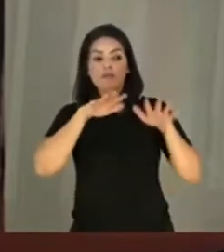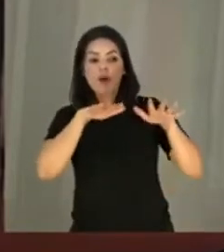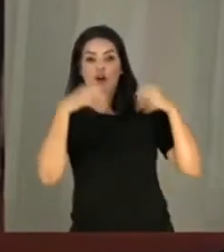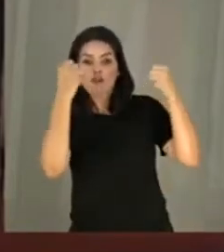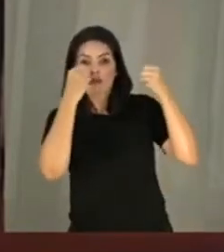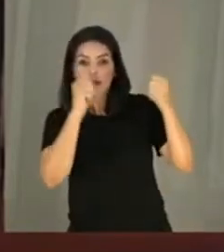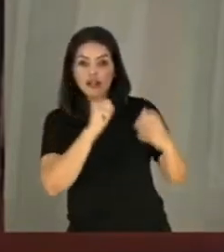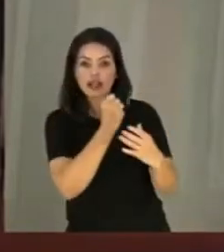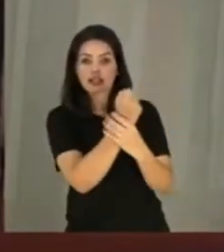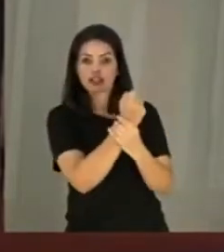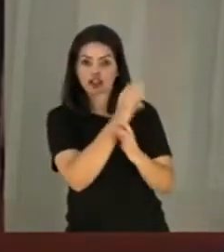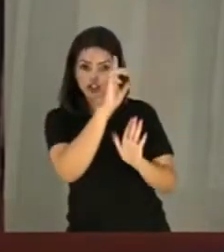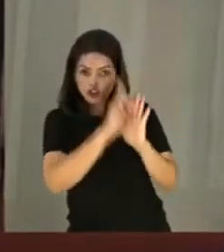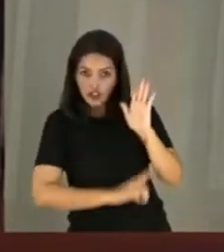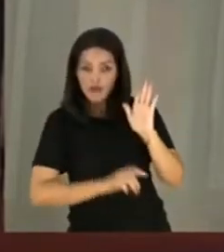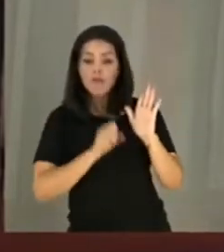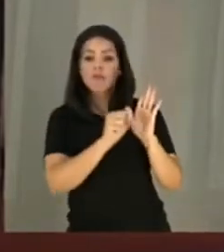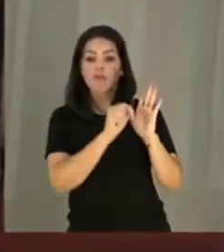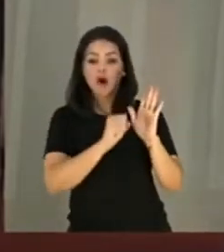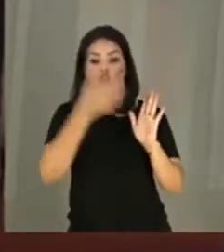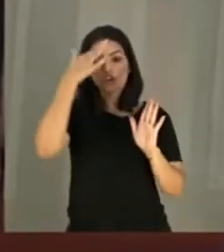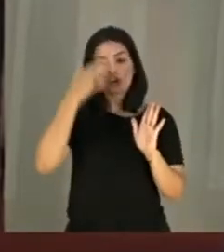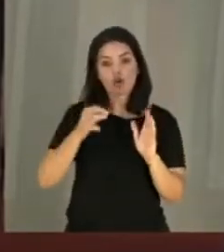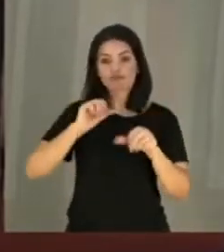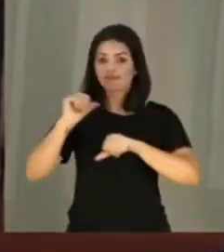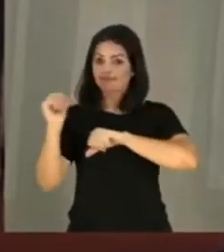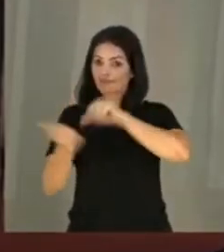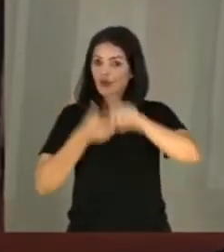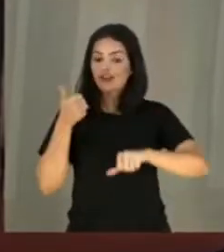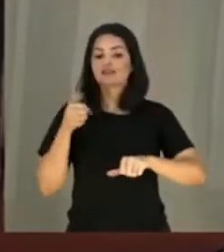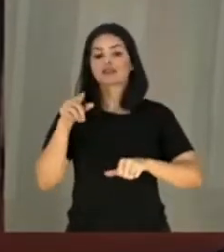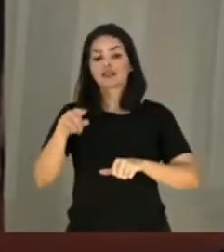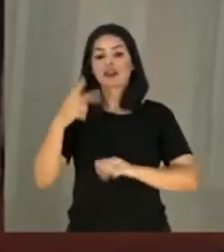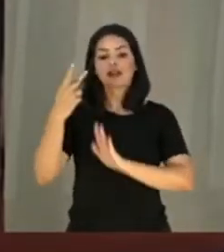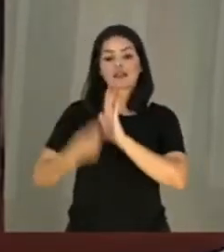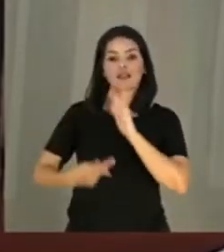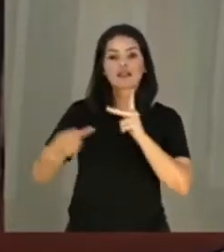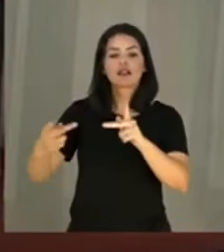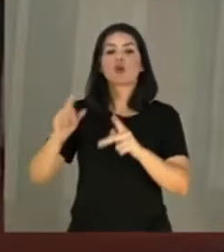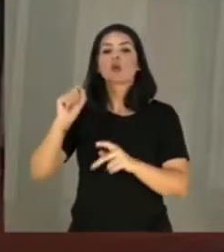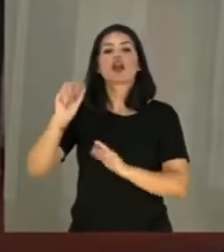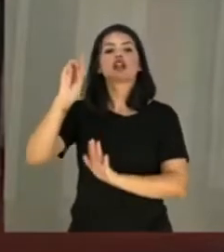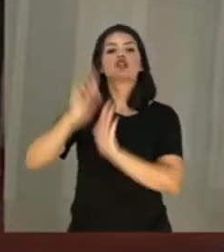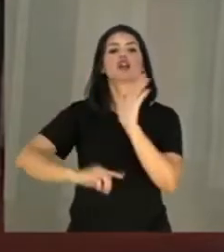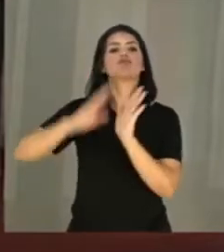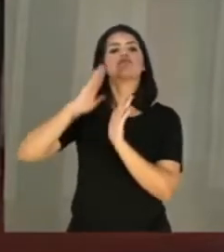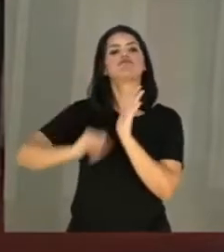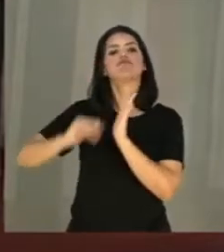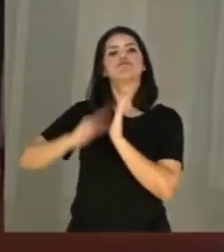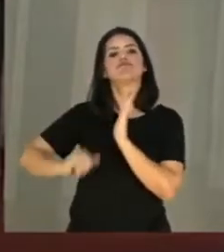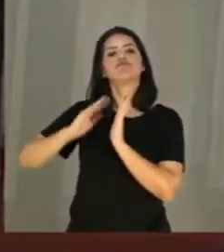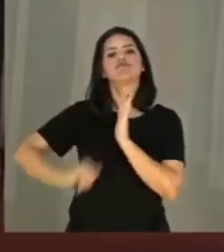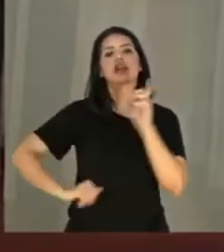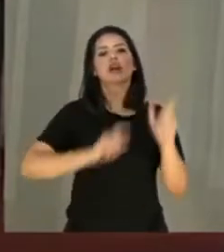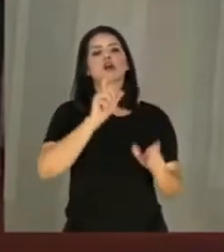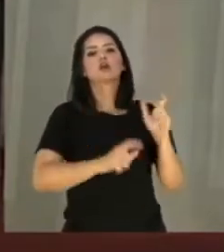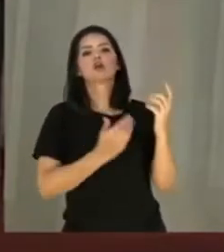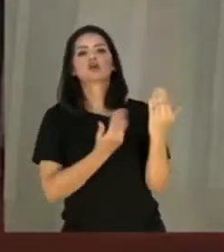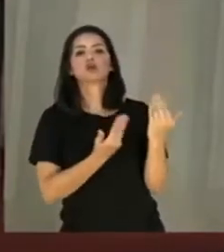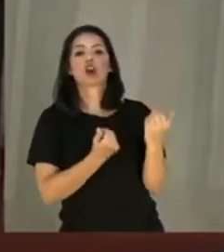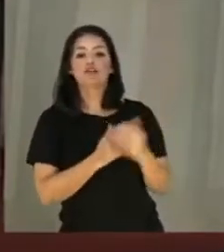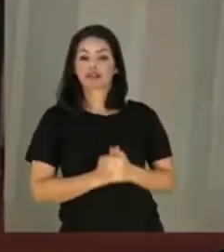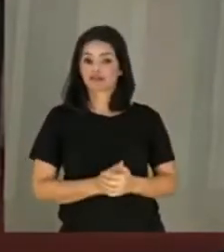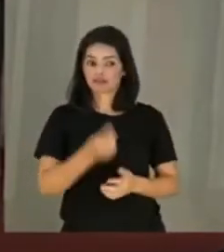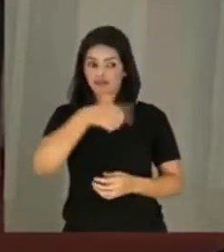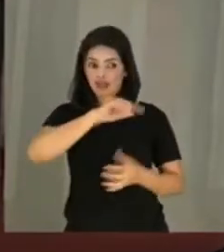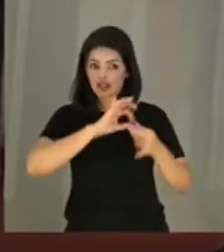que visa a garantia de direitos pode ser compreendido, de fato, como uma política de usurpação de direitos dos sujeitos jovens de terem acesso